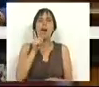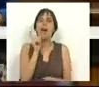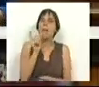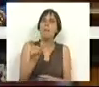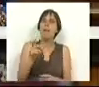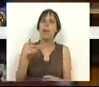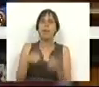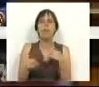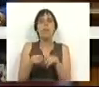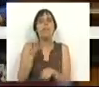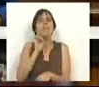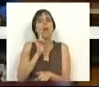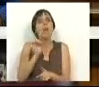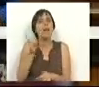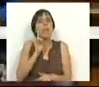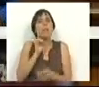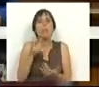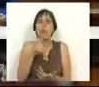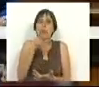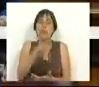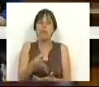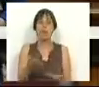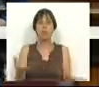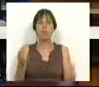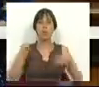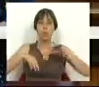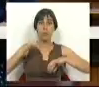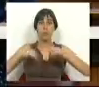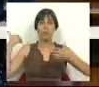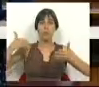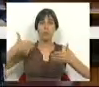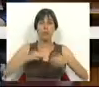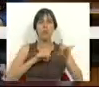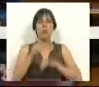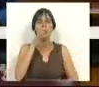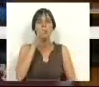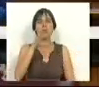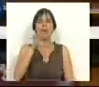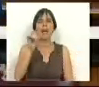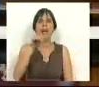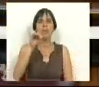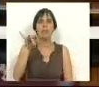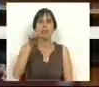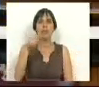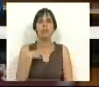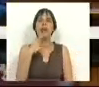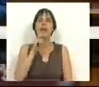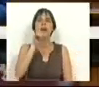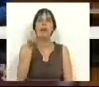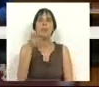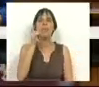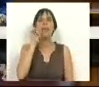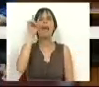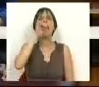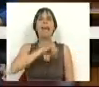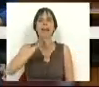palavra em política? É que depois daquilo que se tem passado, o Sr. Deputado Carlos Silva, a pergunta que eu faço é